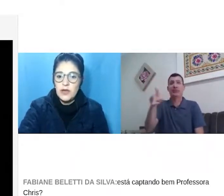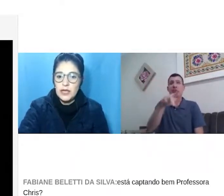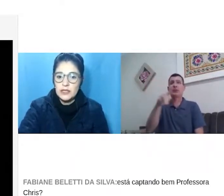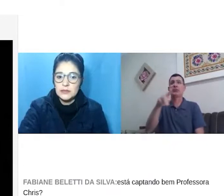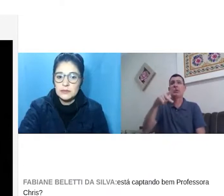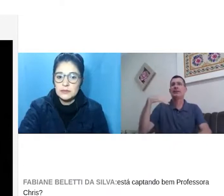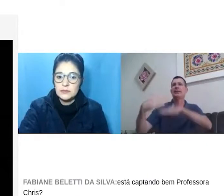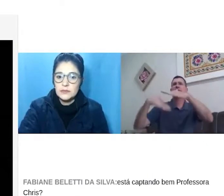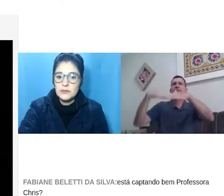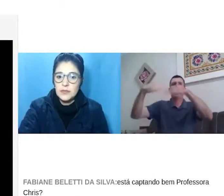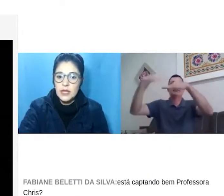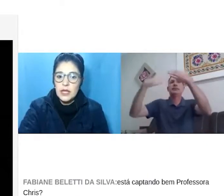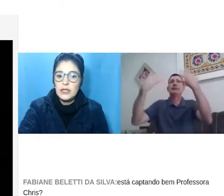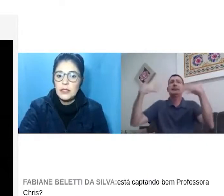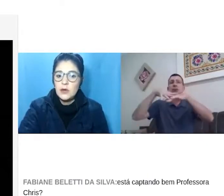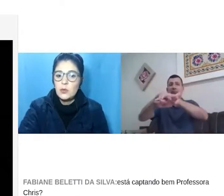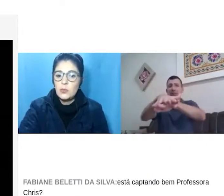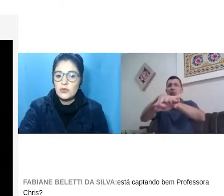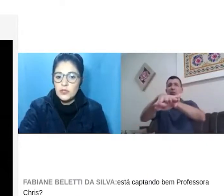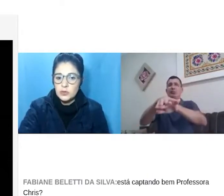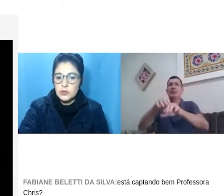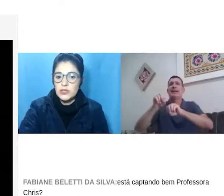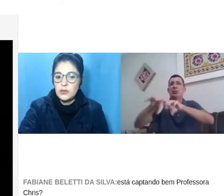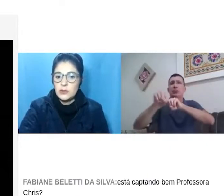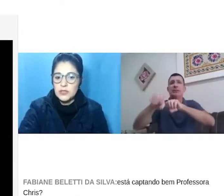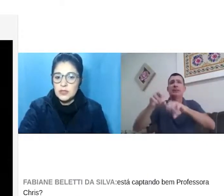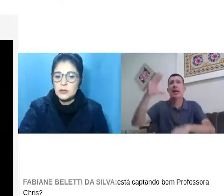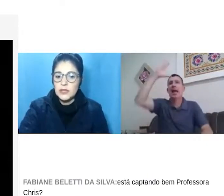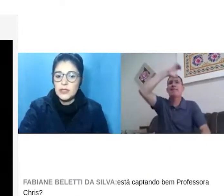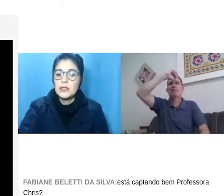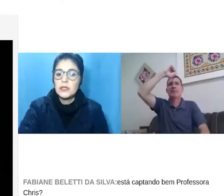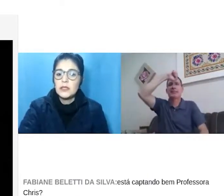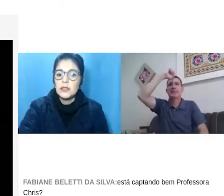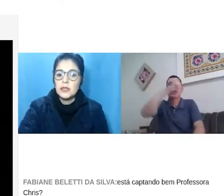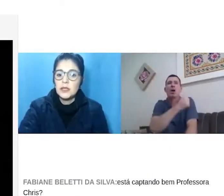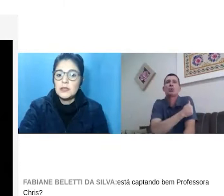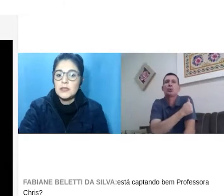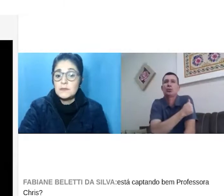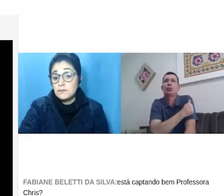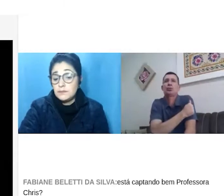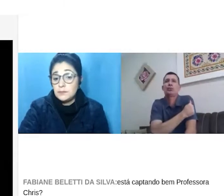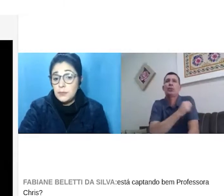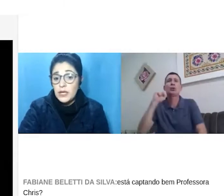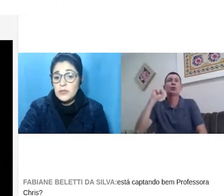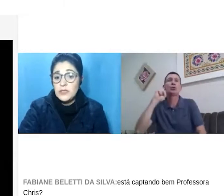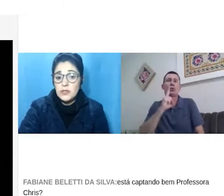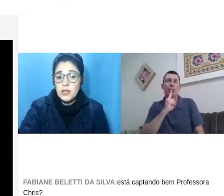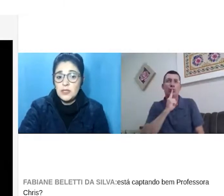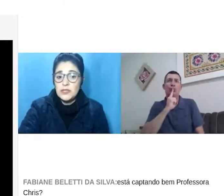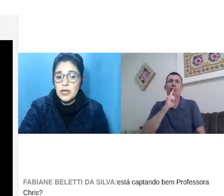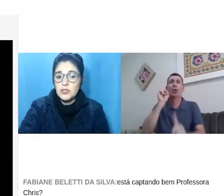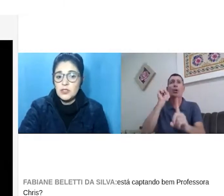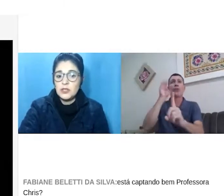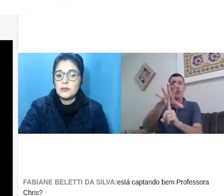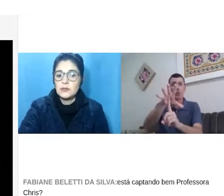minha fala é entender como o professor da inclusão para o ensino e